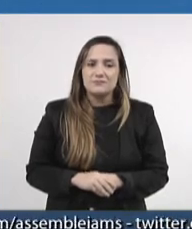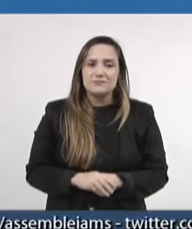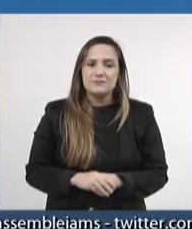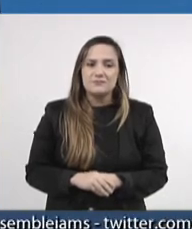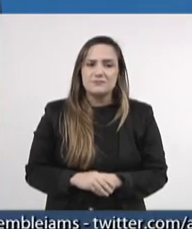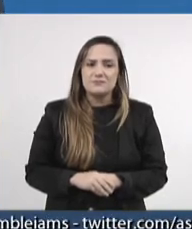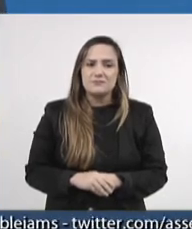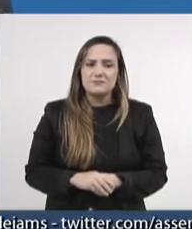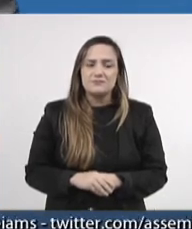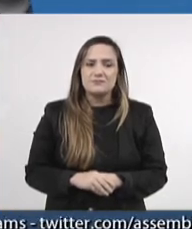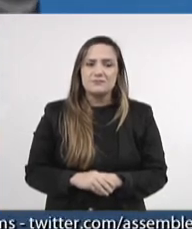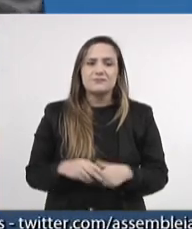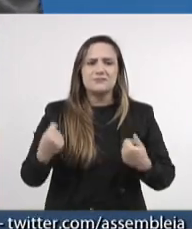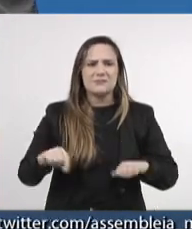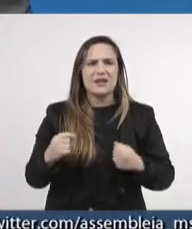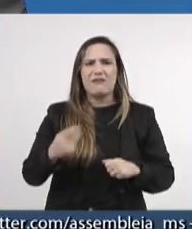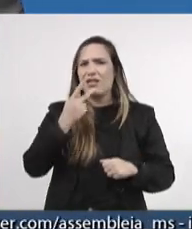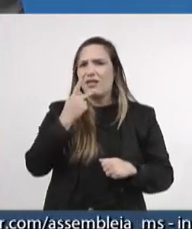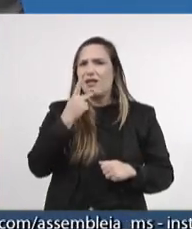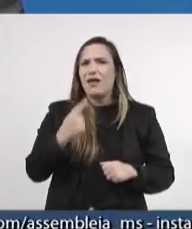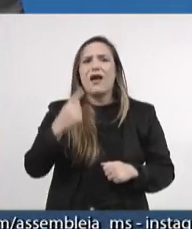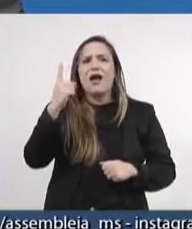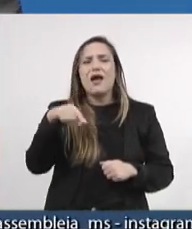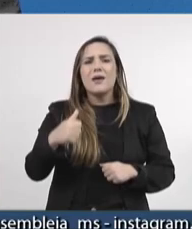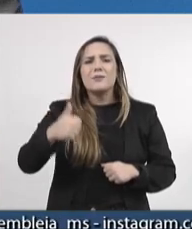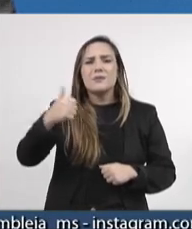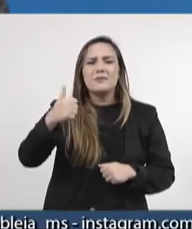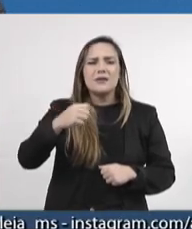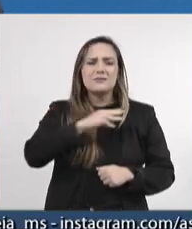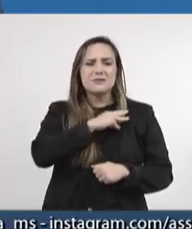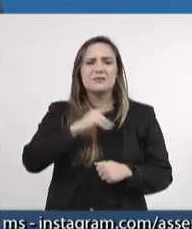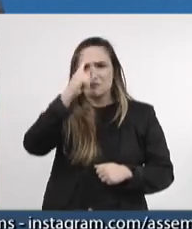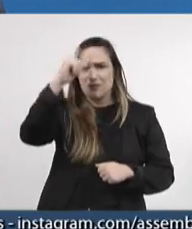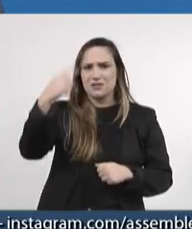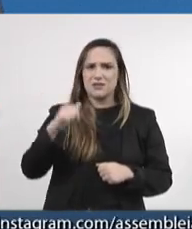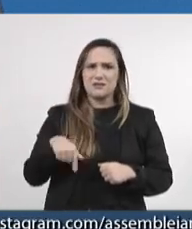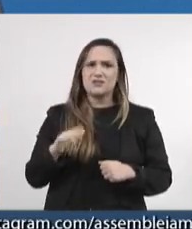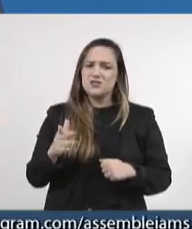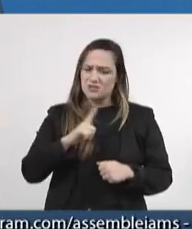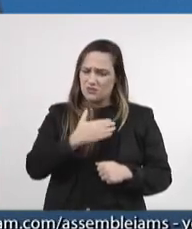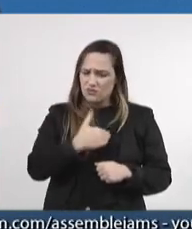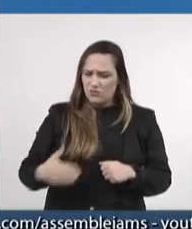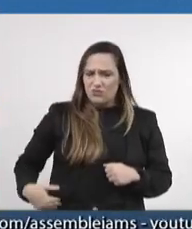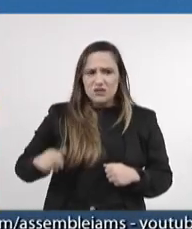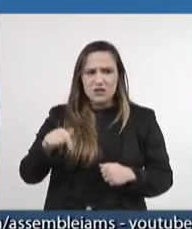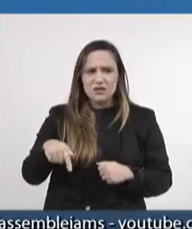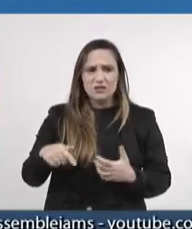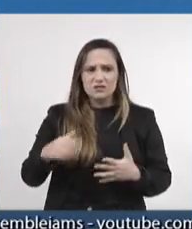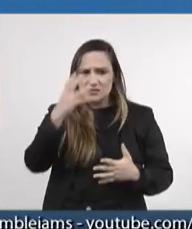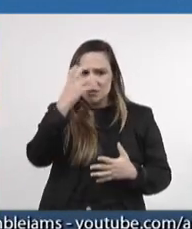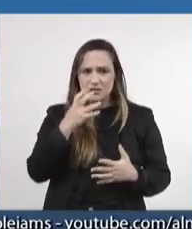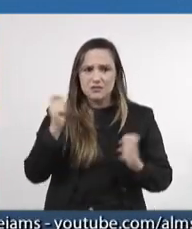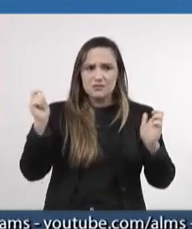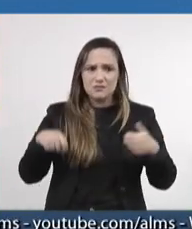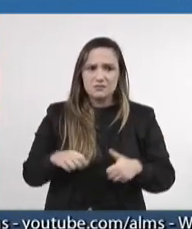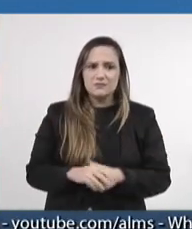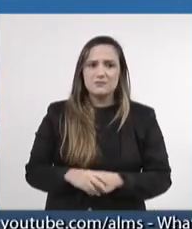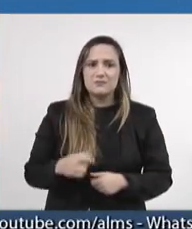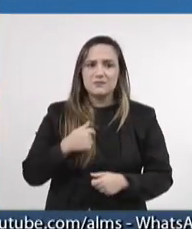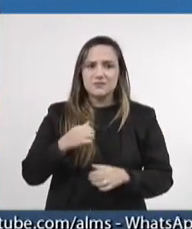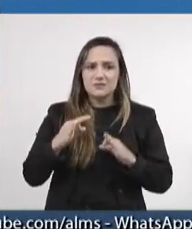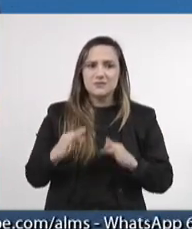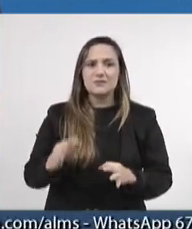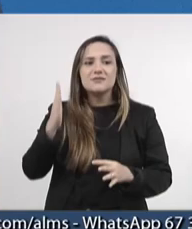negócio de primeiro-ministro ficar mandando no Estado. Nós temos um governador sério, competente, e eu tenho a certeza